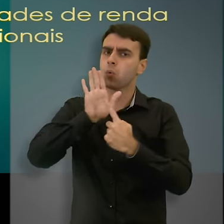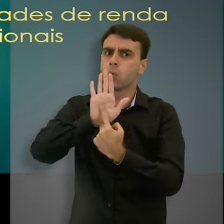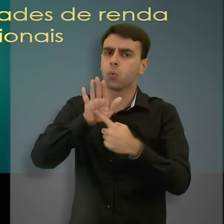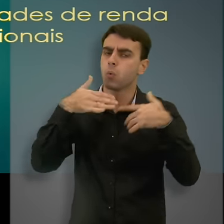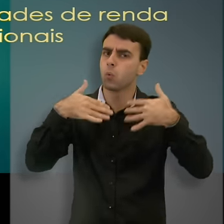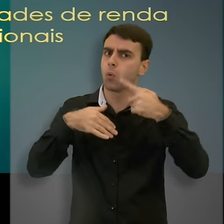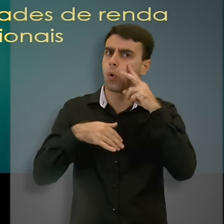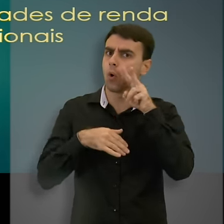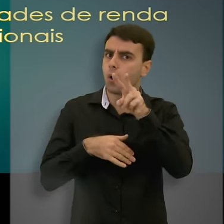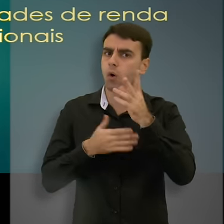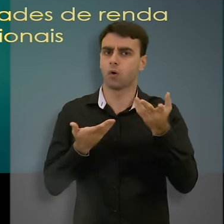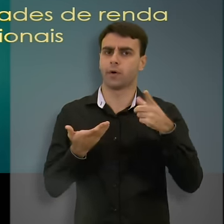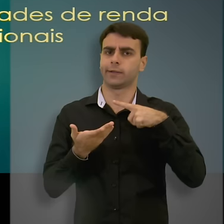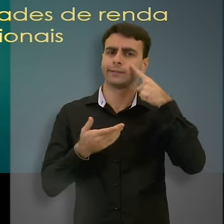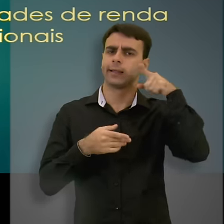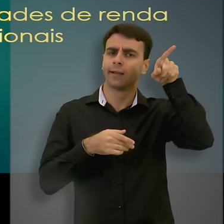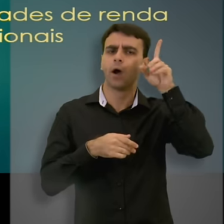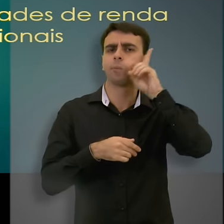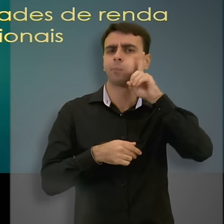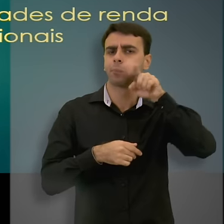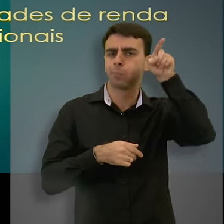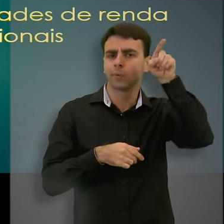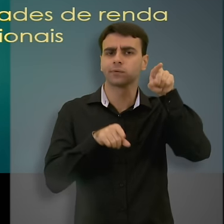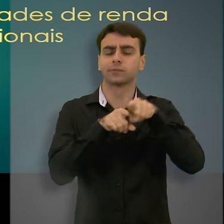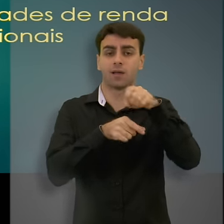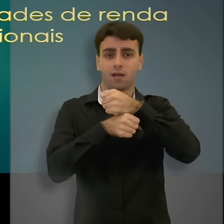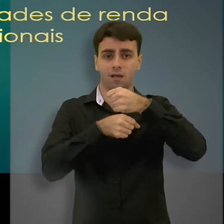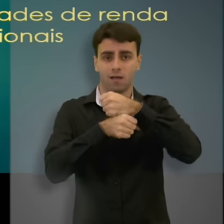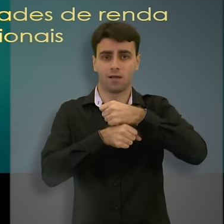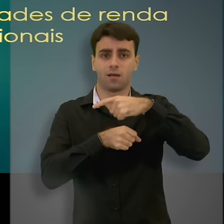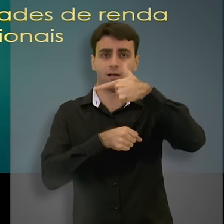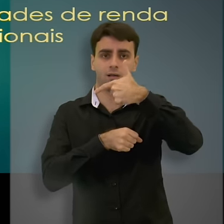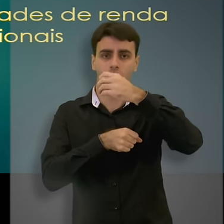encontrou olhando a situação dos Estados Unidos nos anos 2000.